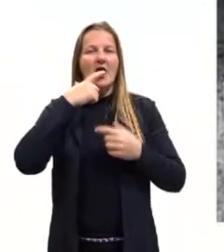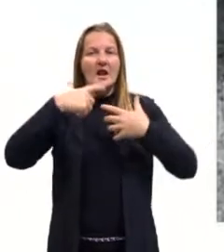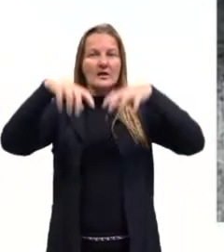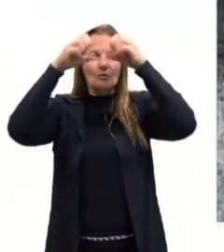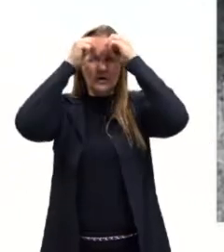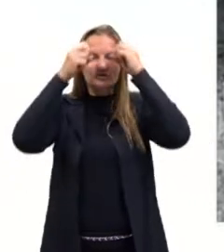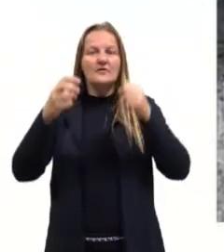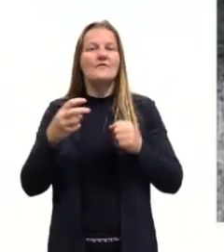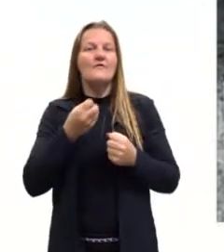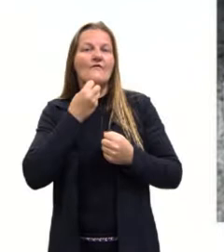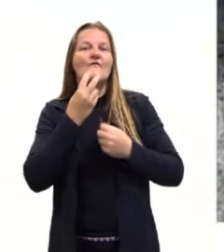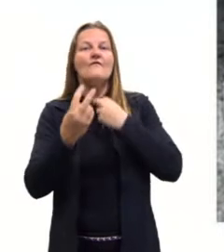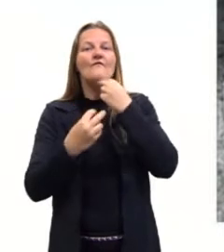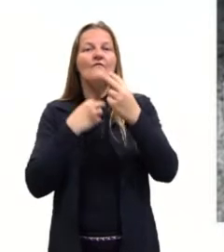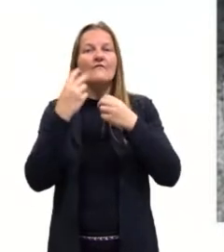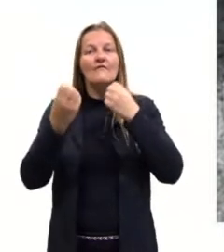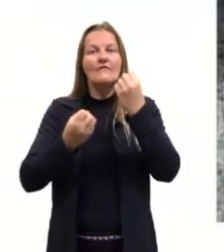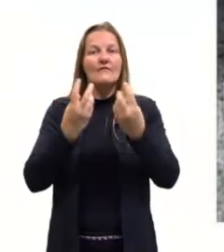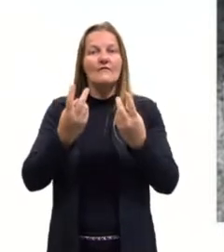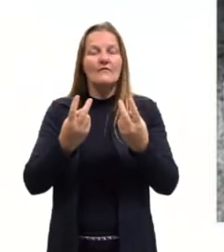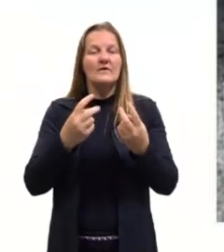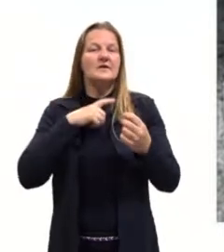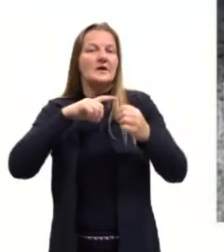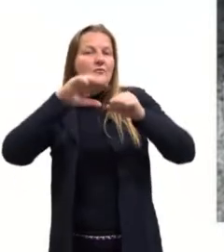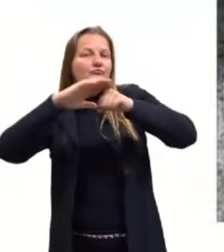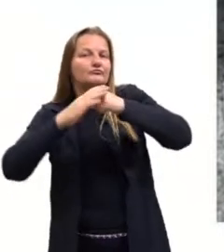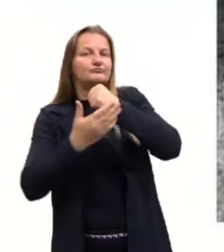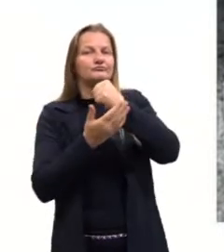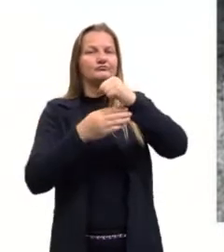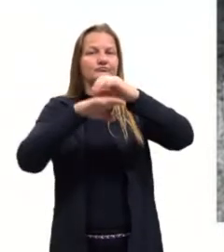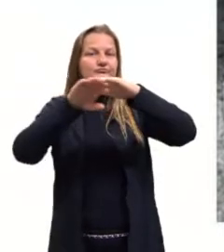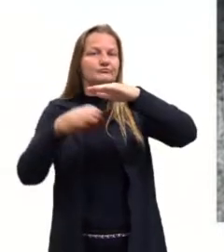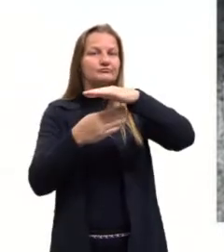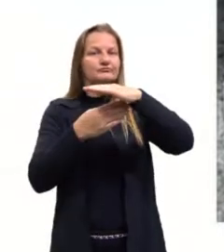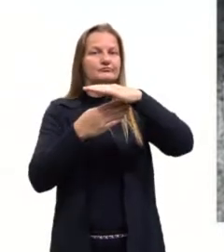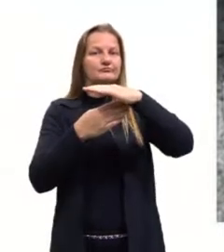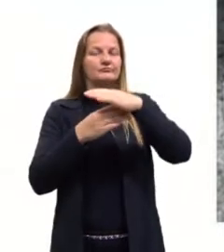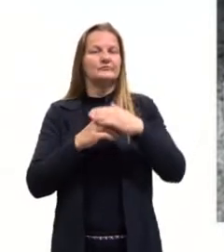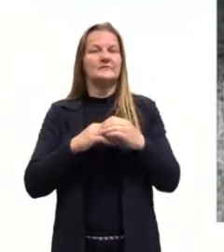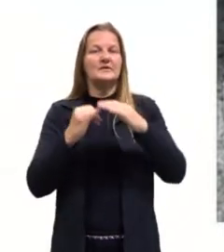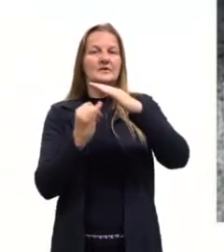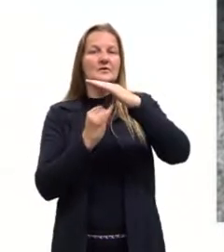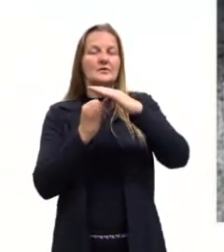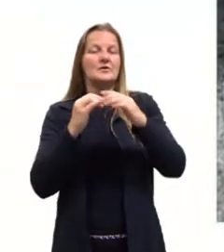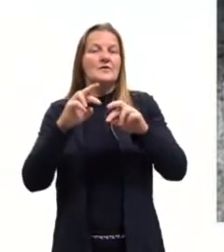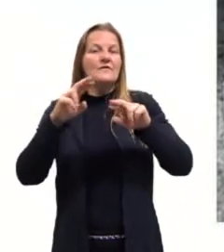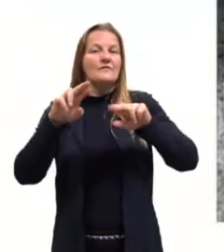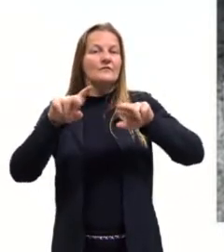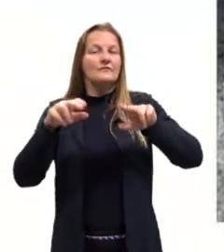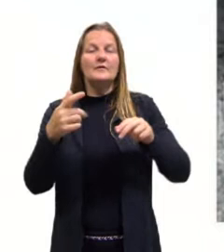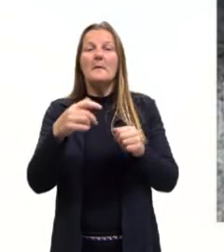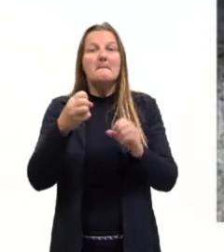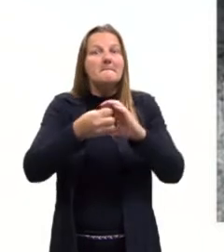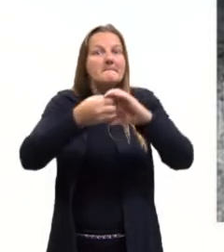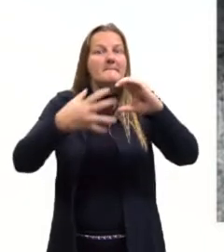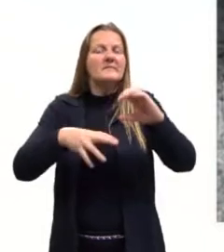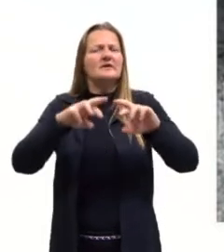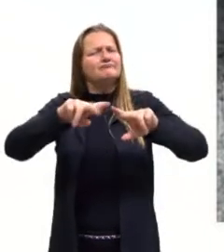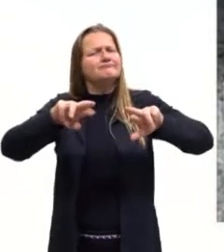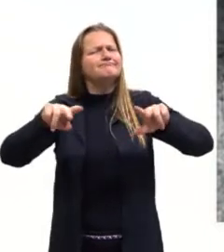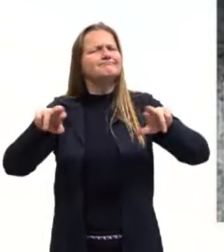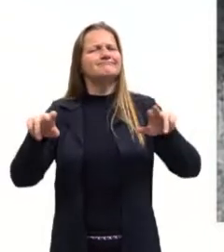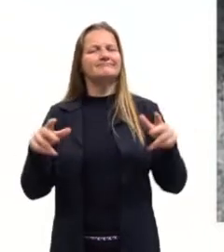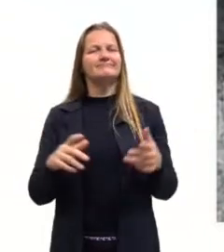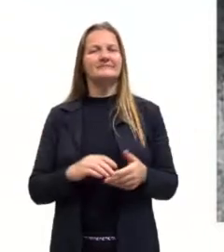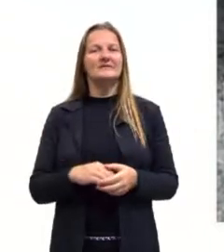verbal e a linguagem não verbal. Essas são as características principais, mas não são as únicas características.